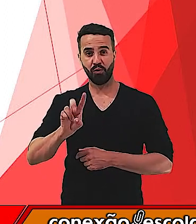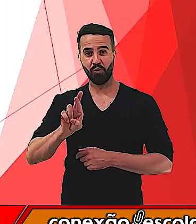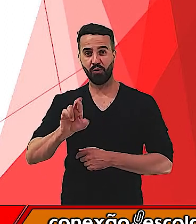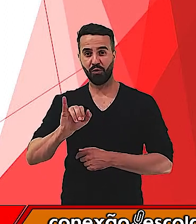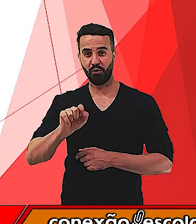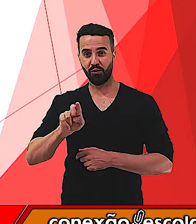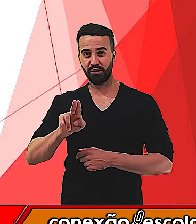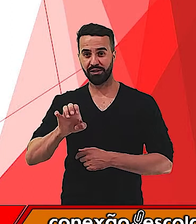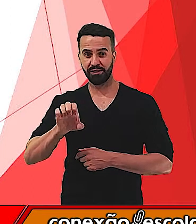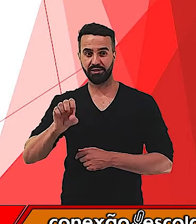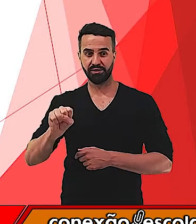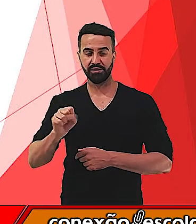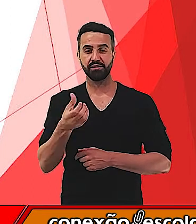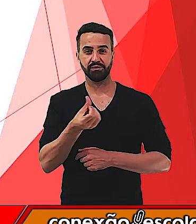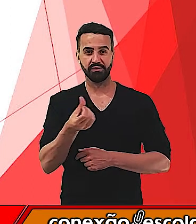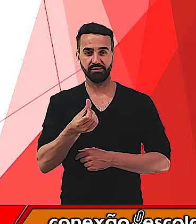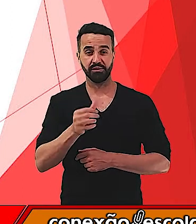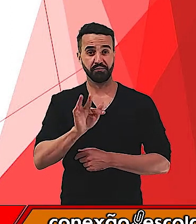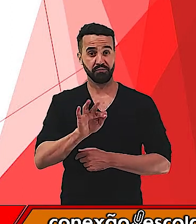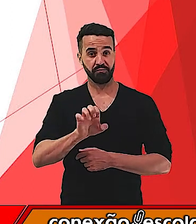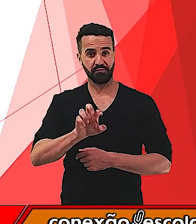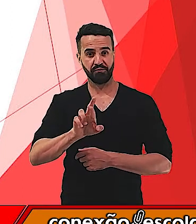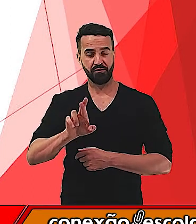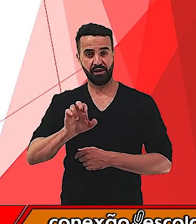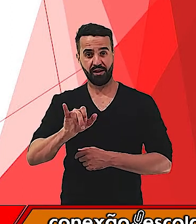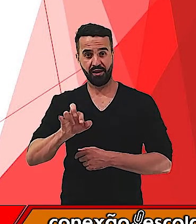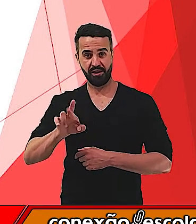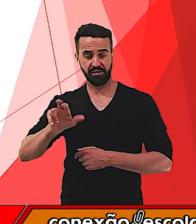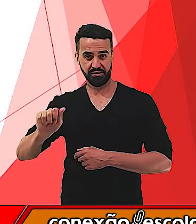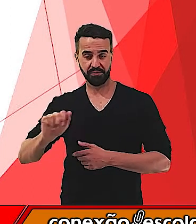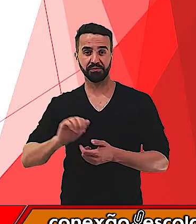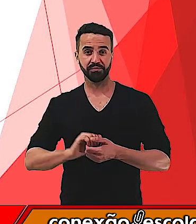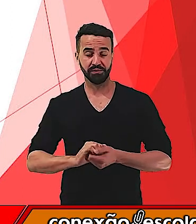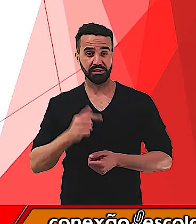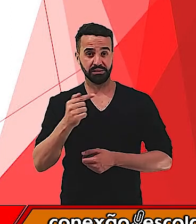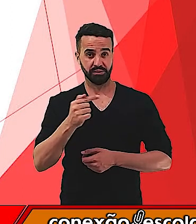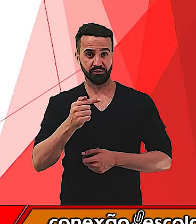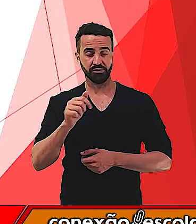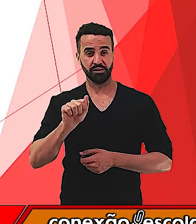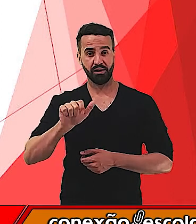Ferreira, ó, Ferreira lá de trás, sete, Alves.